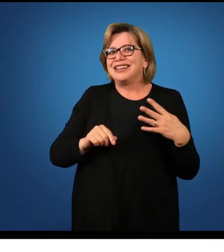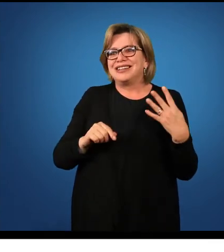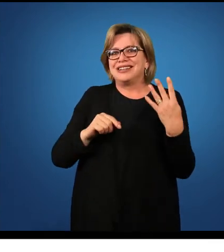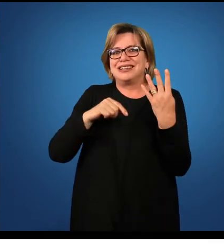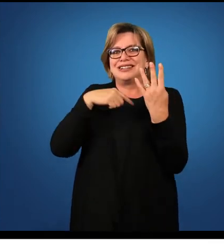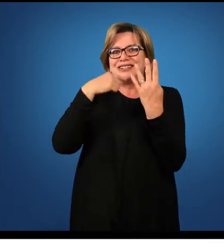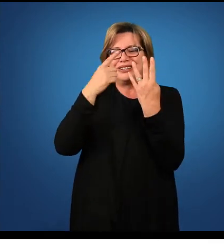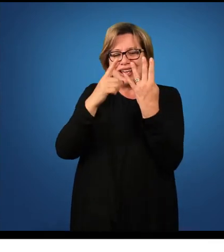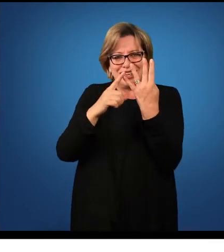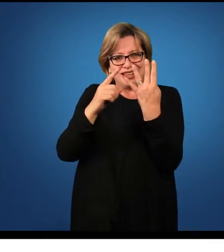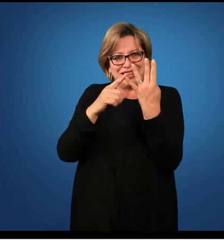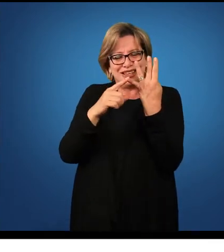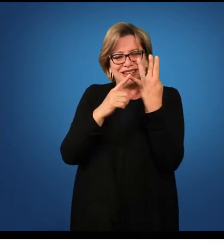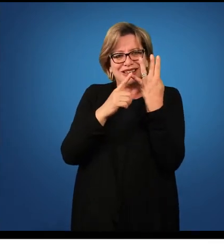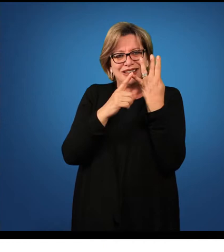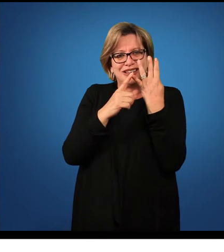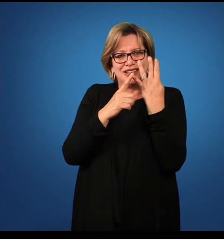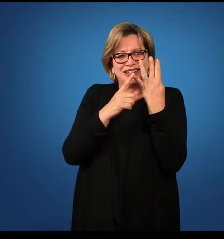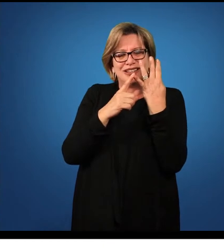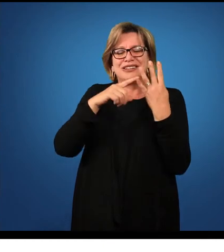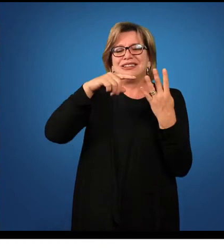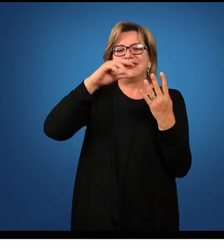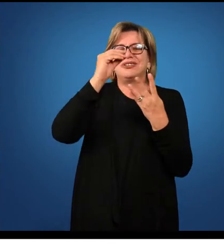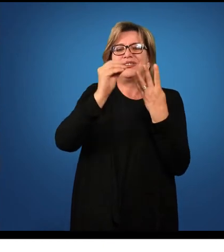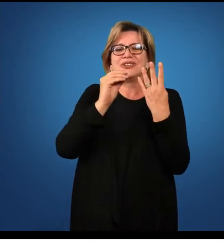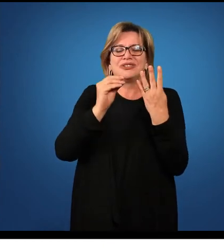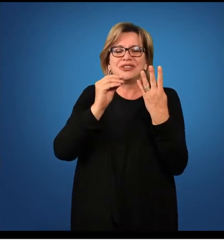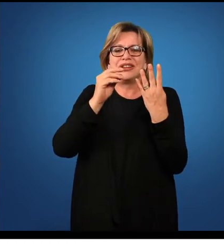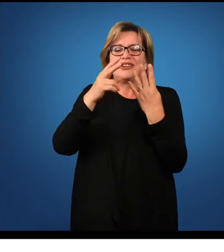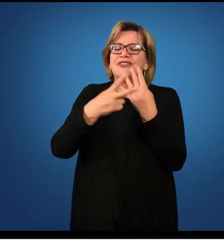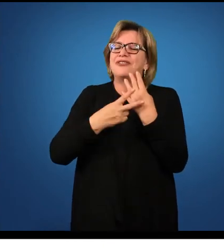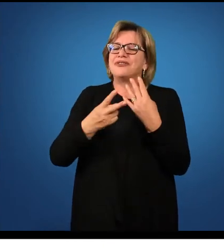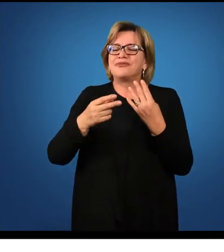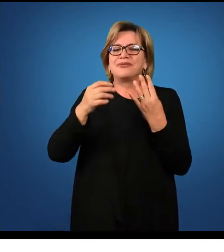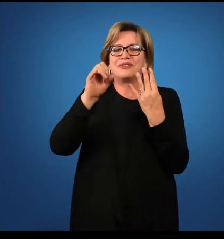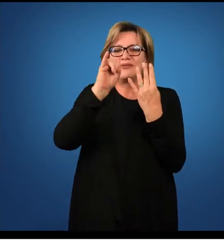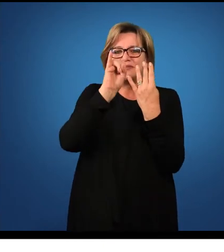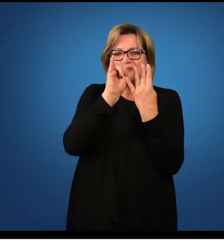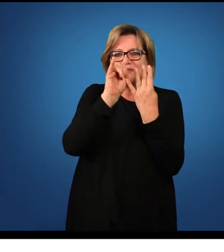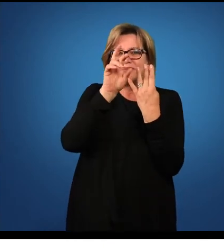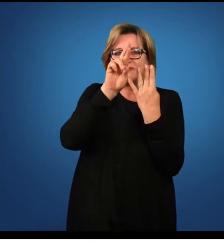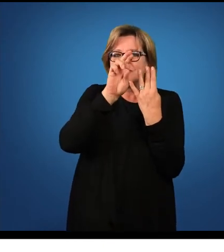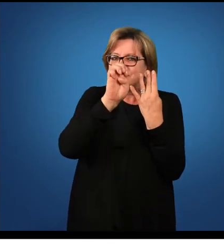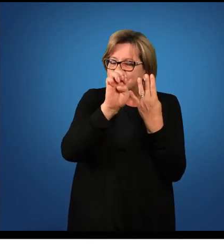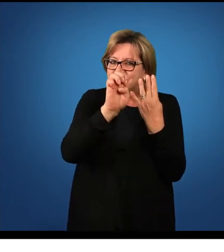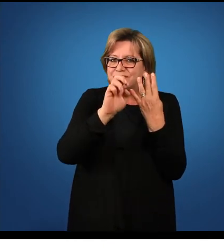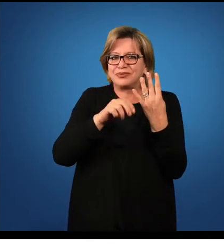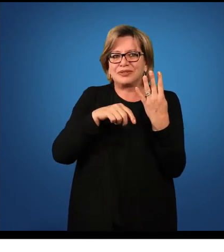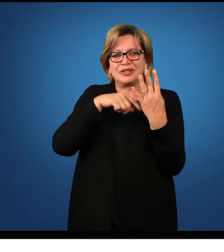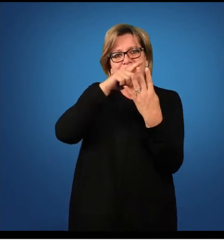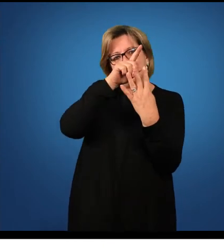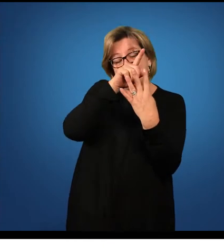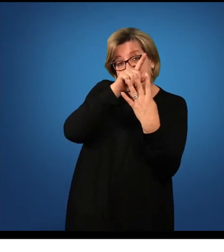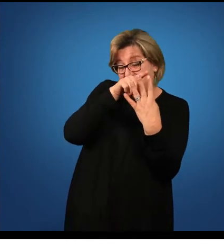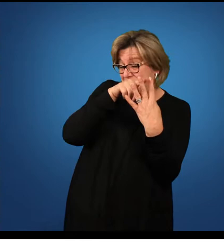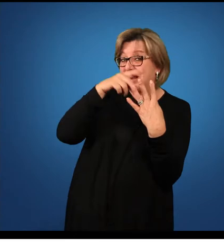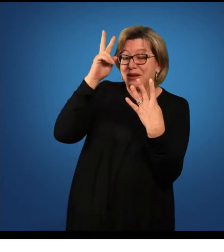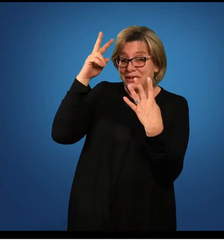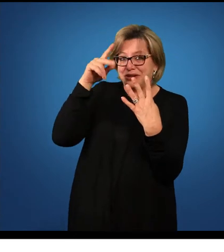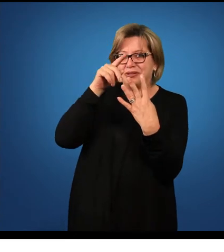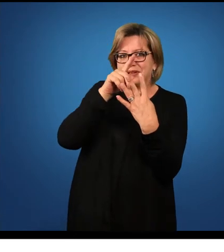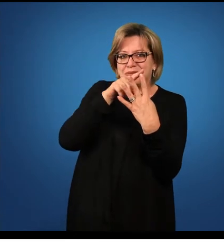e quarta conjugação, os verbos terminados em ir, primeira conjugação,